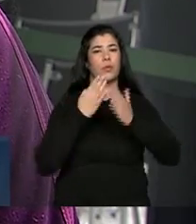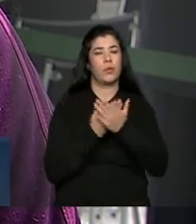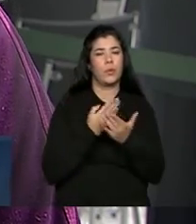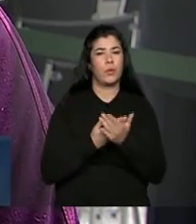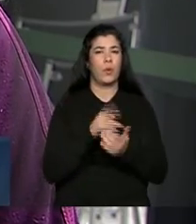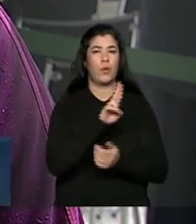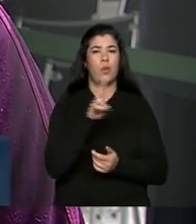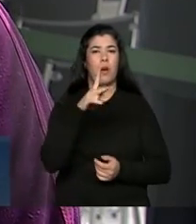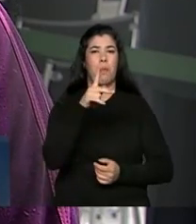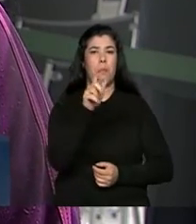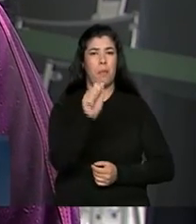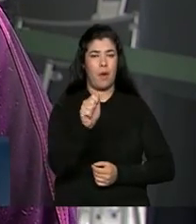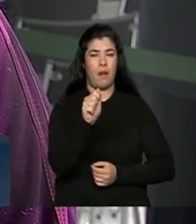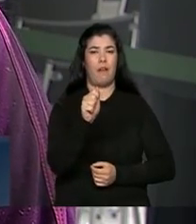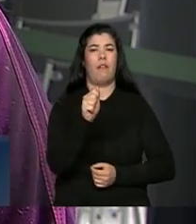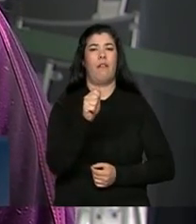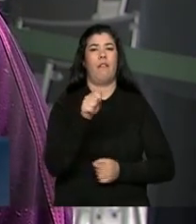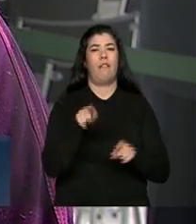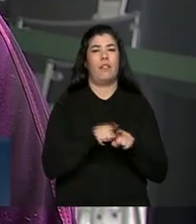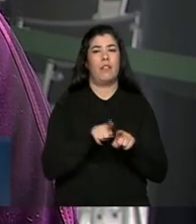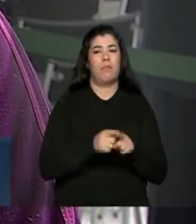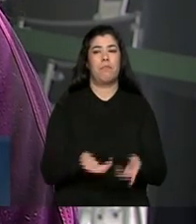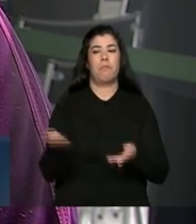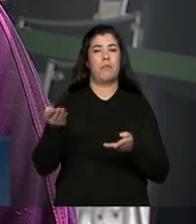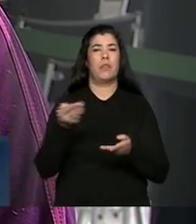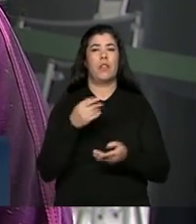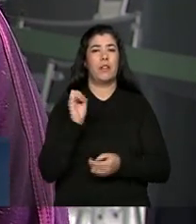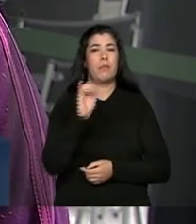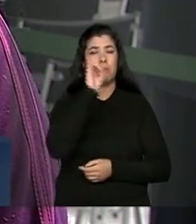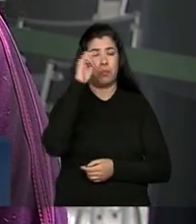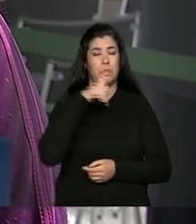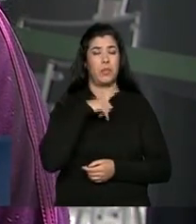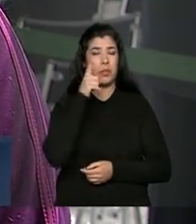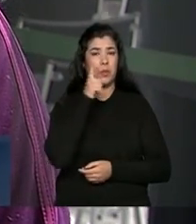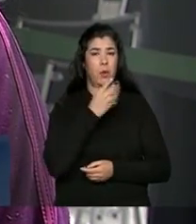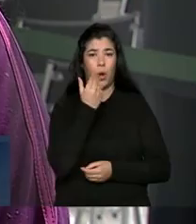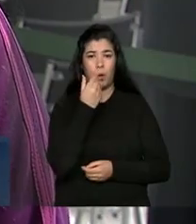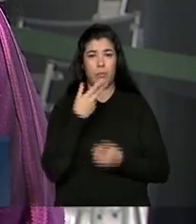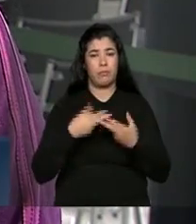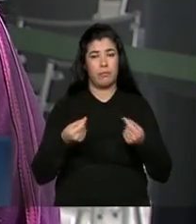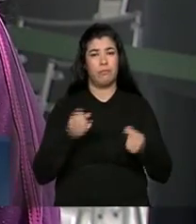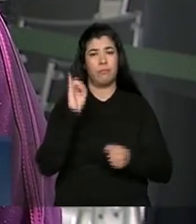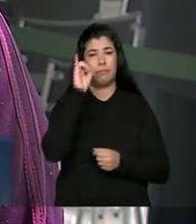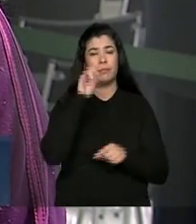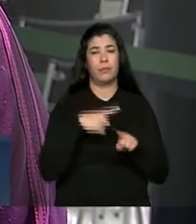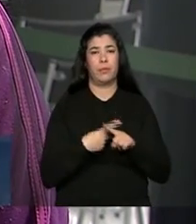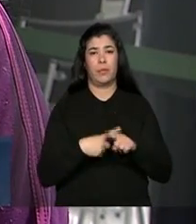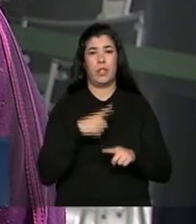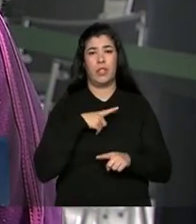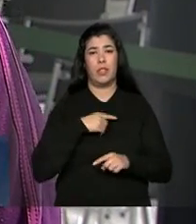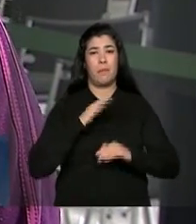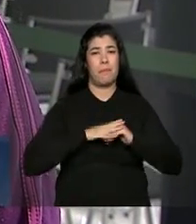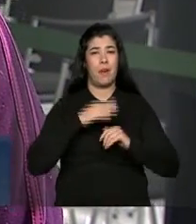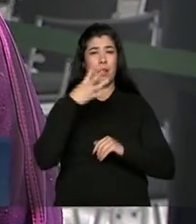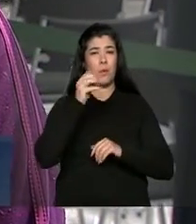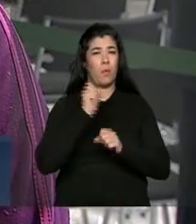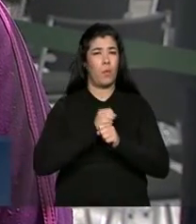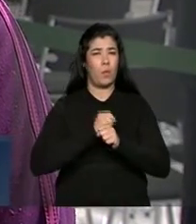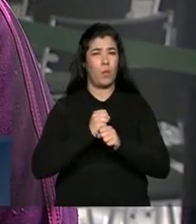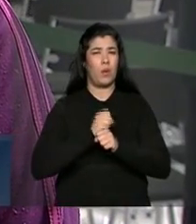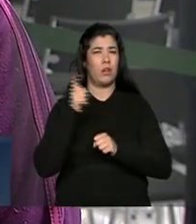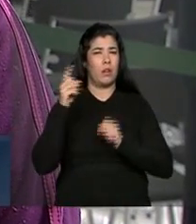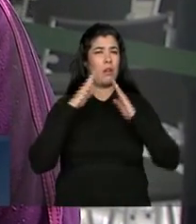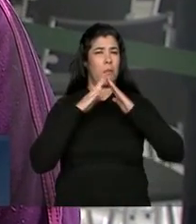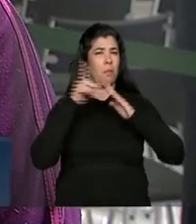crianças, para a creche. Então, o PA é muito importante na vida do agricultor. Porque tem mais de 40 anos que eu moro na